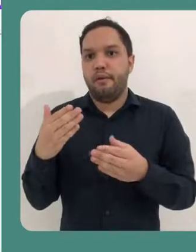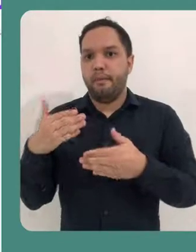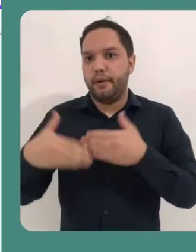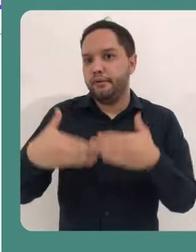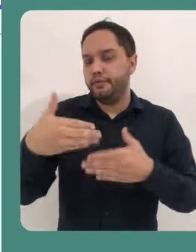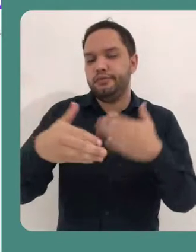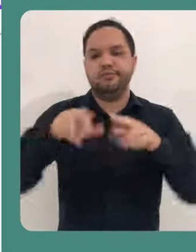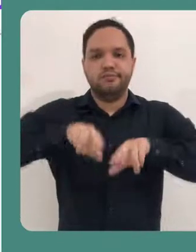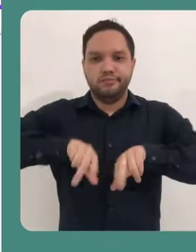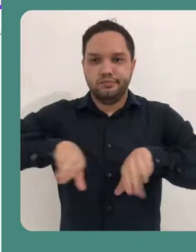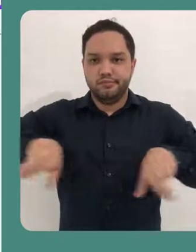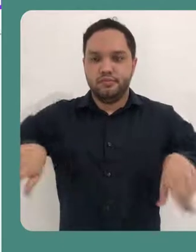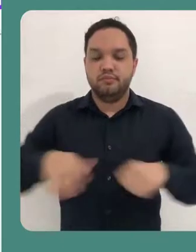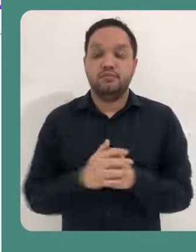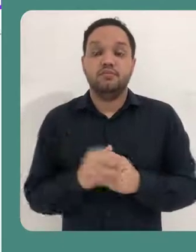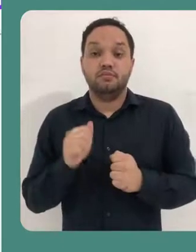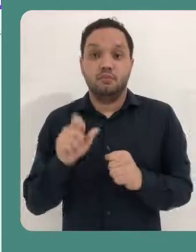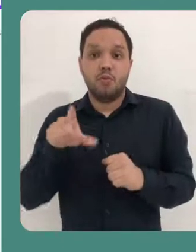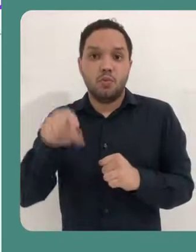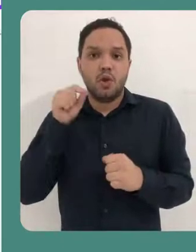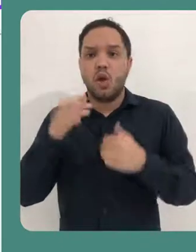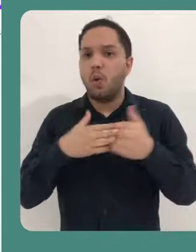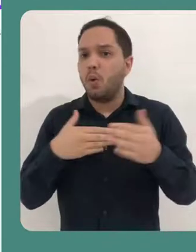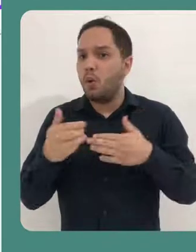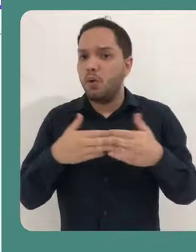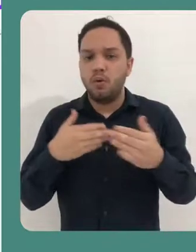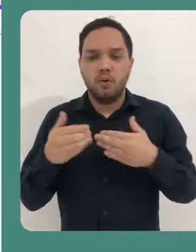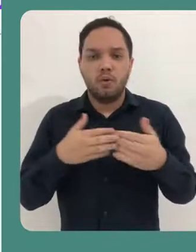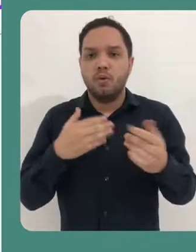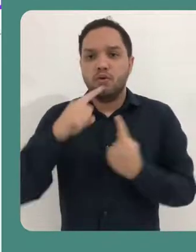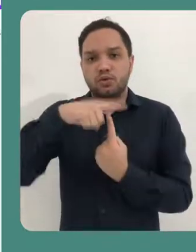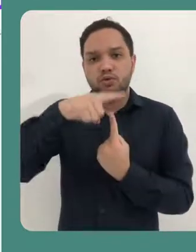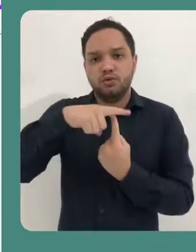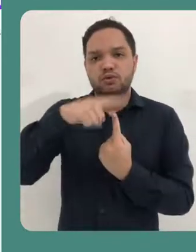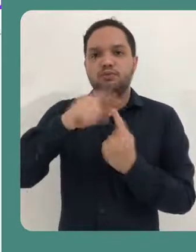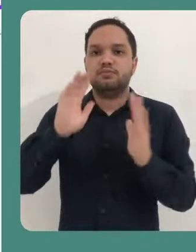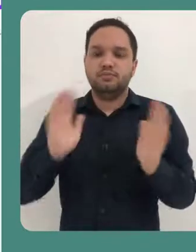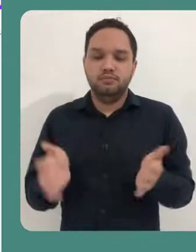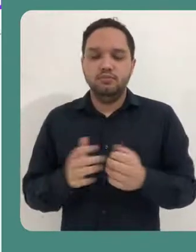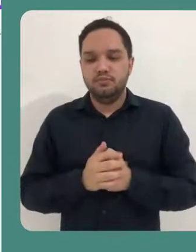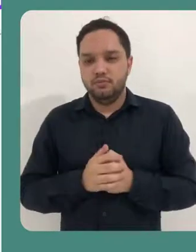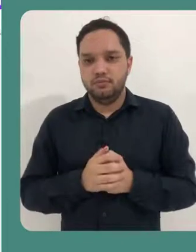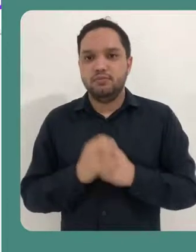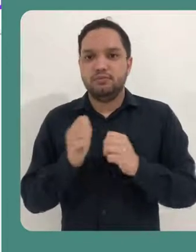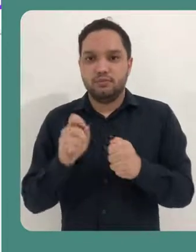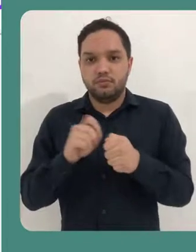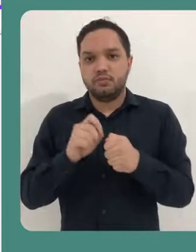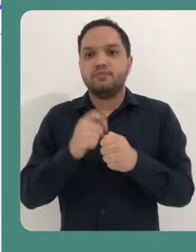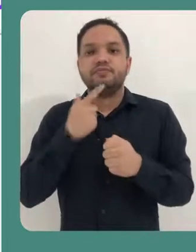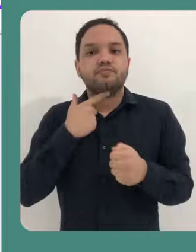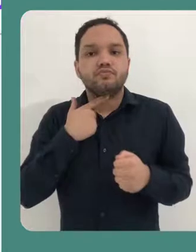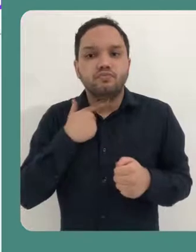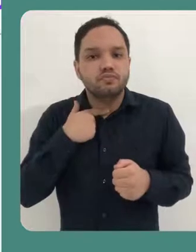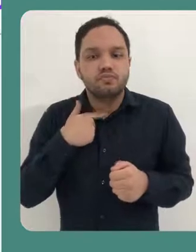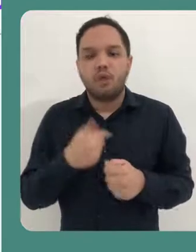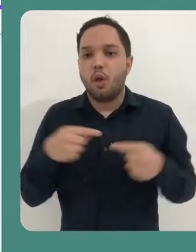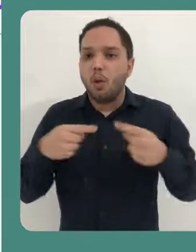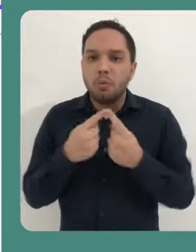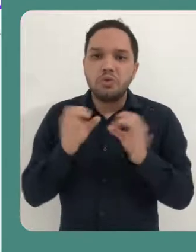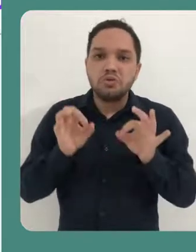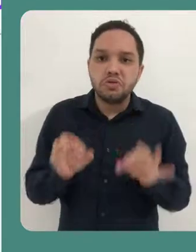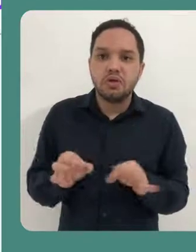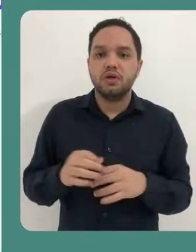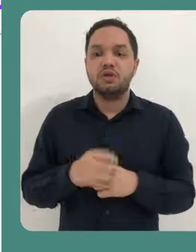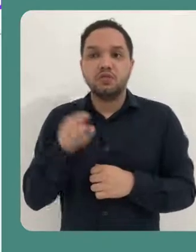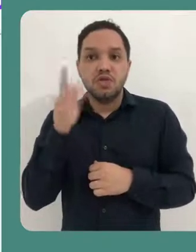educacional, processo e assim por diante. Você pode selecionar qualquer tipo já pré-configurado aqui e fazer